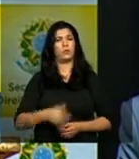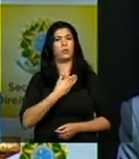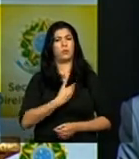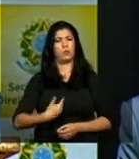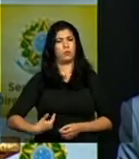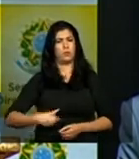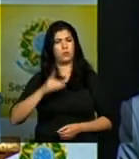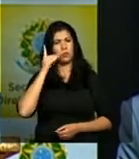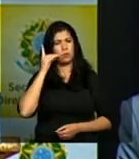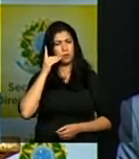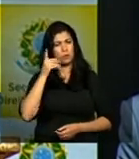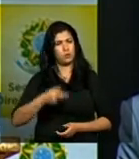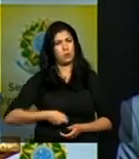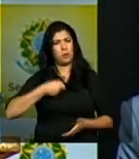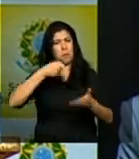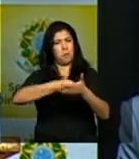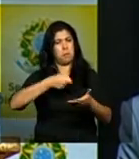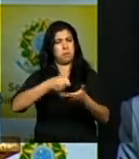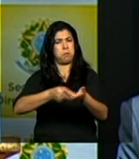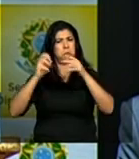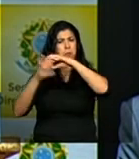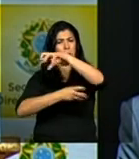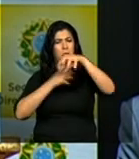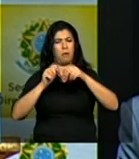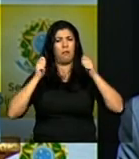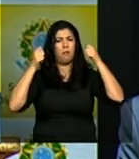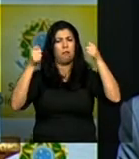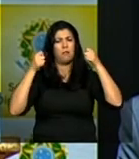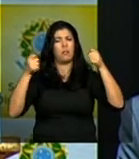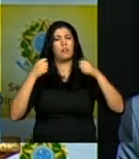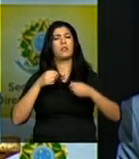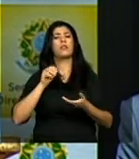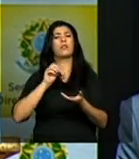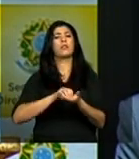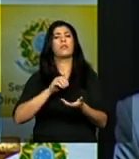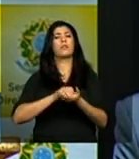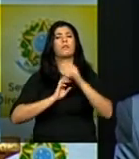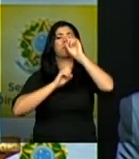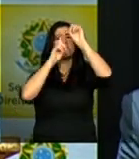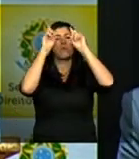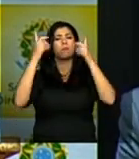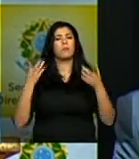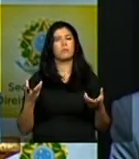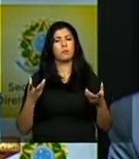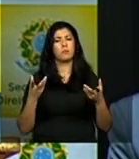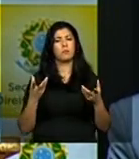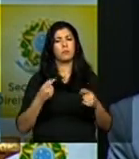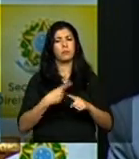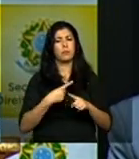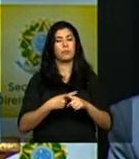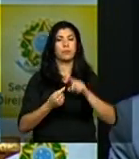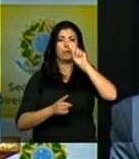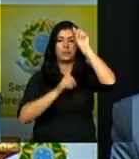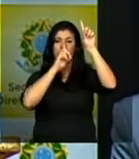governo da presidenta Dilma a democracia é um sistema